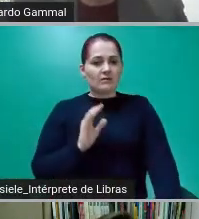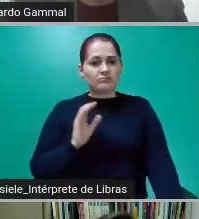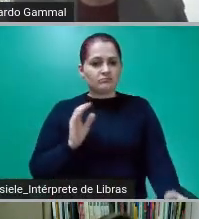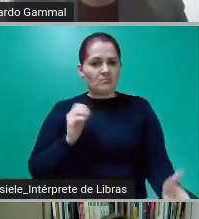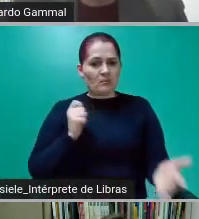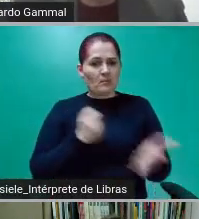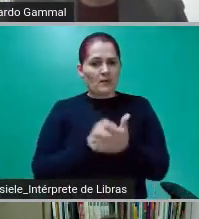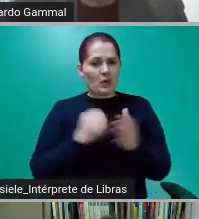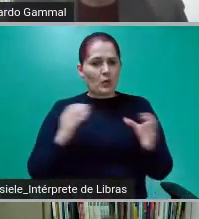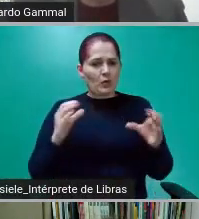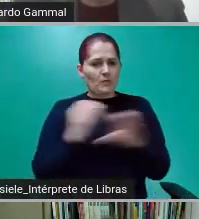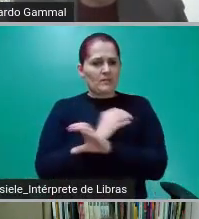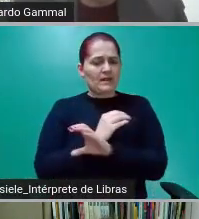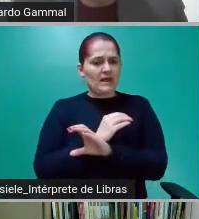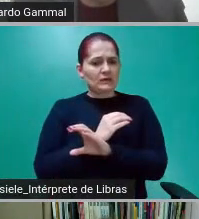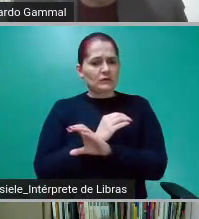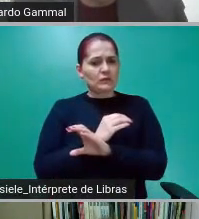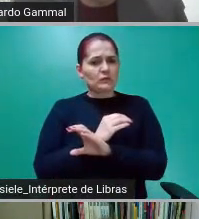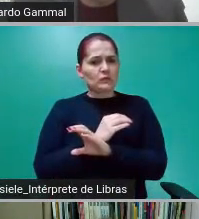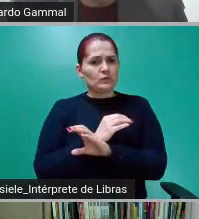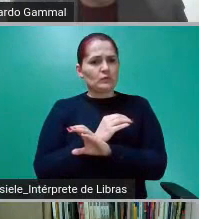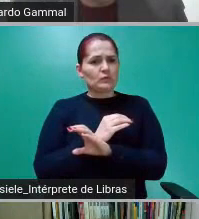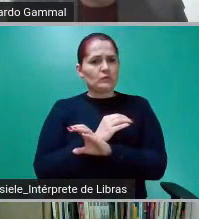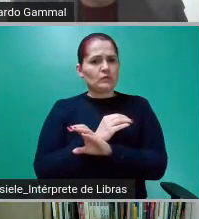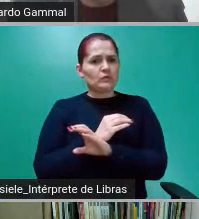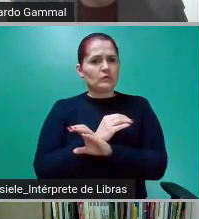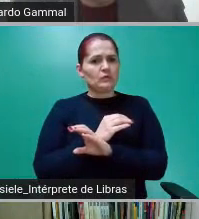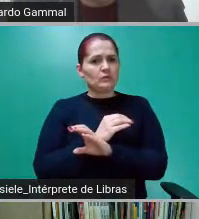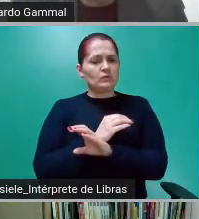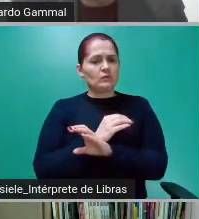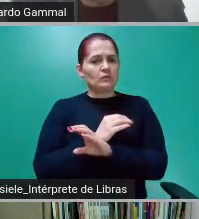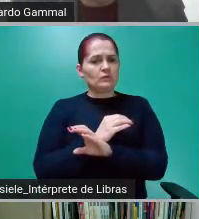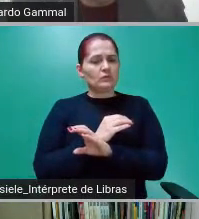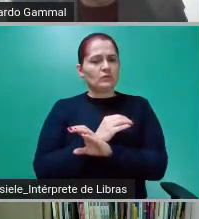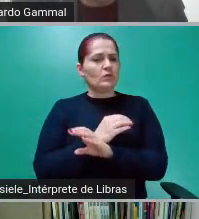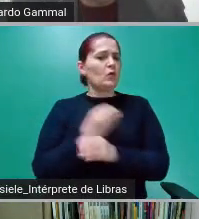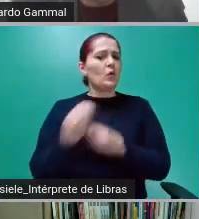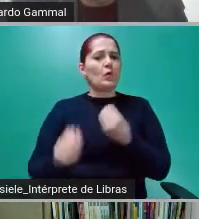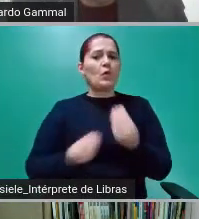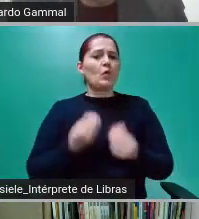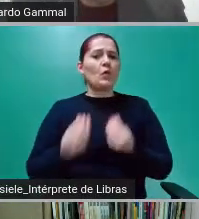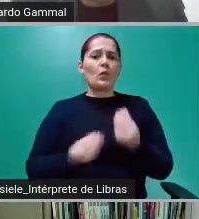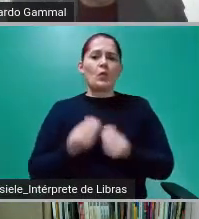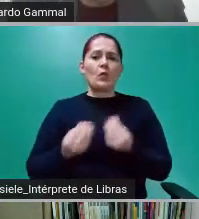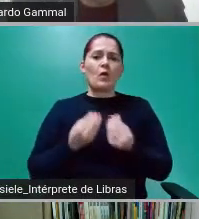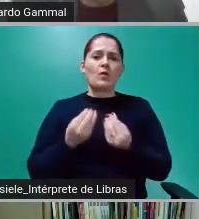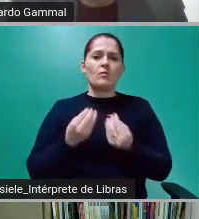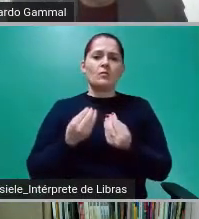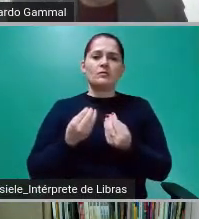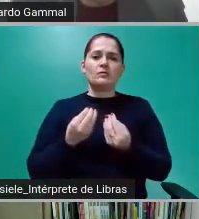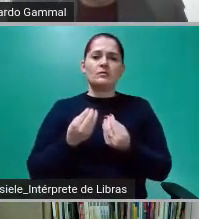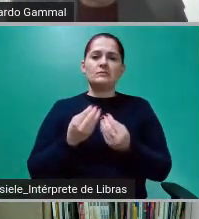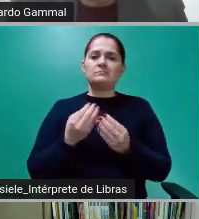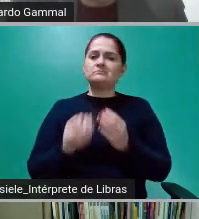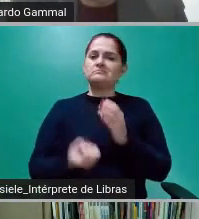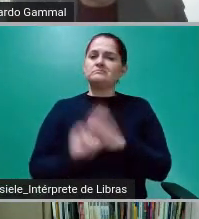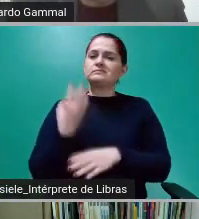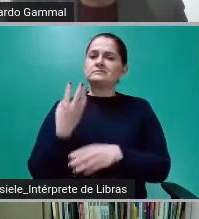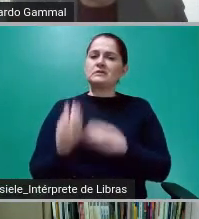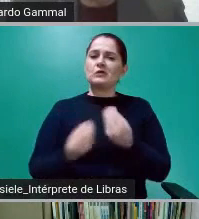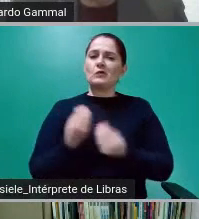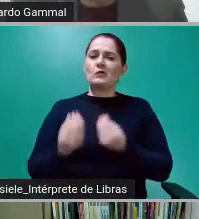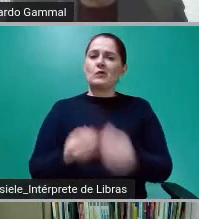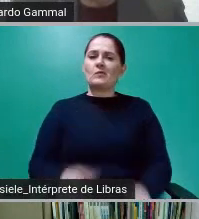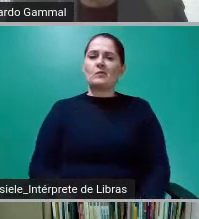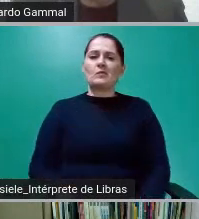Fora todo o custo da operação. Como é que esse esquema surgiu? Surgiu através de